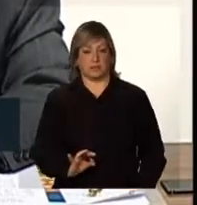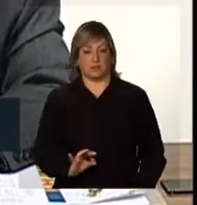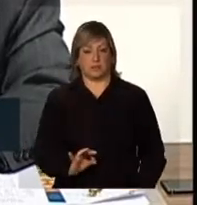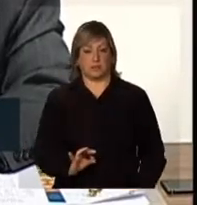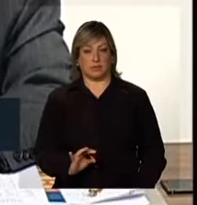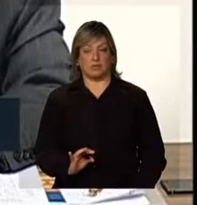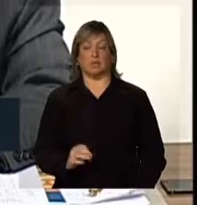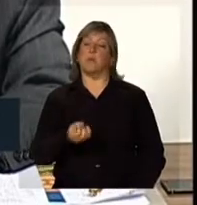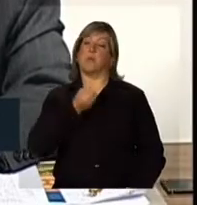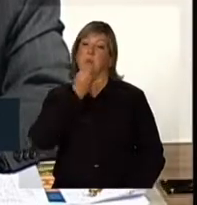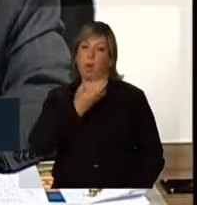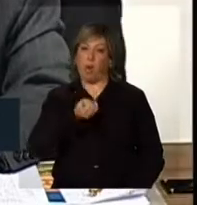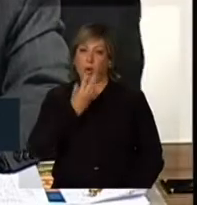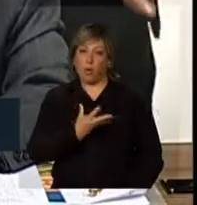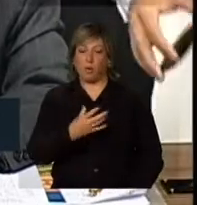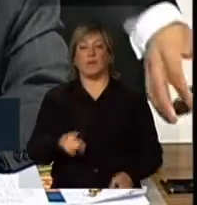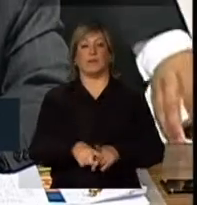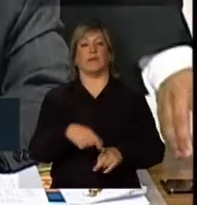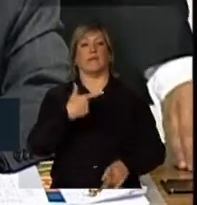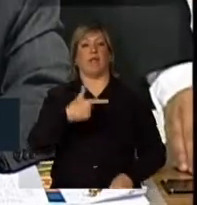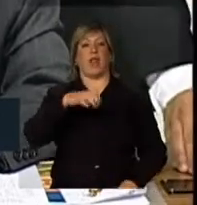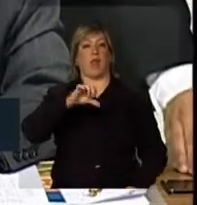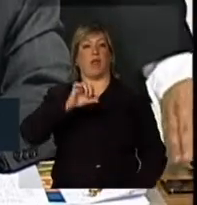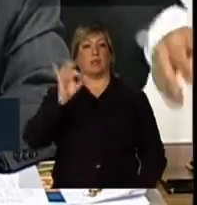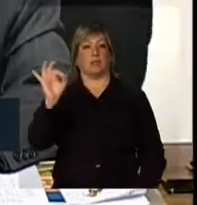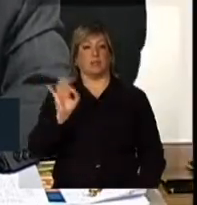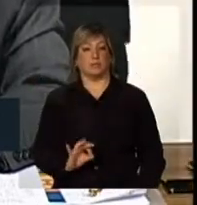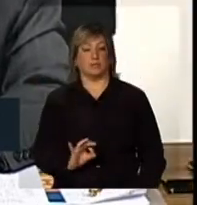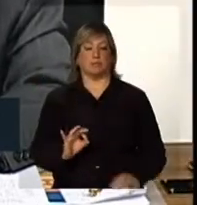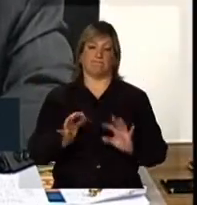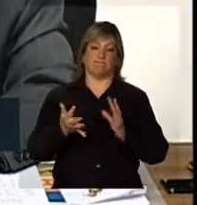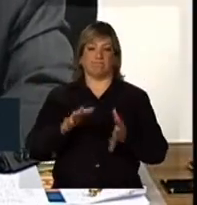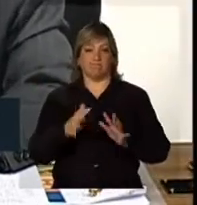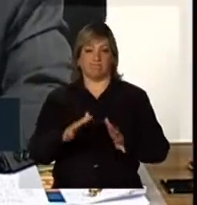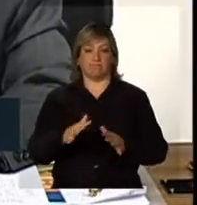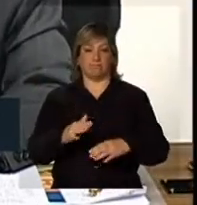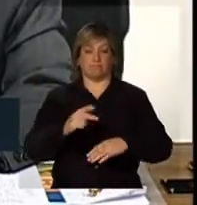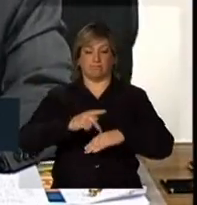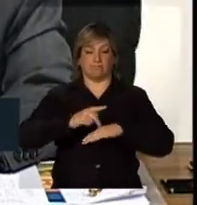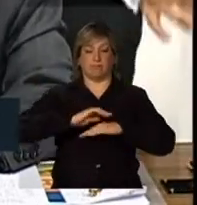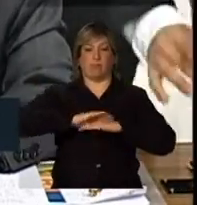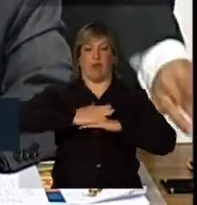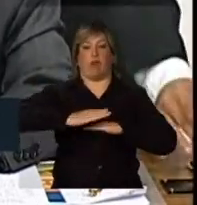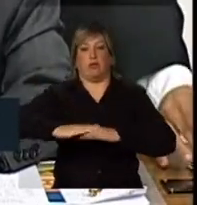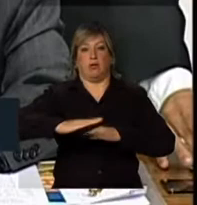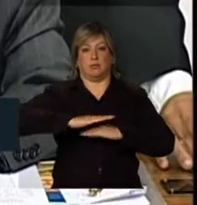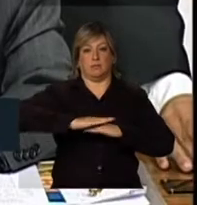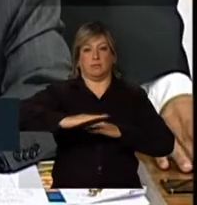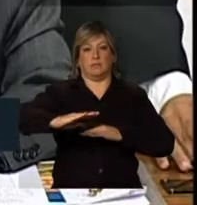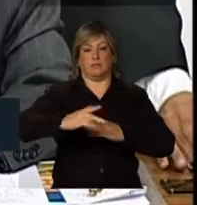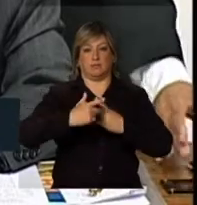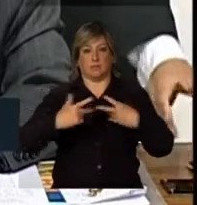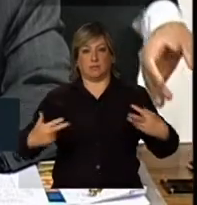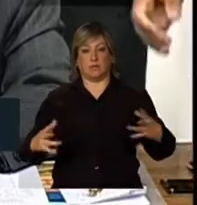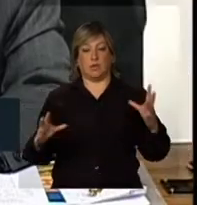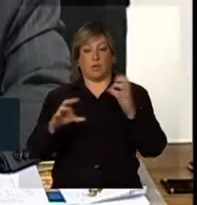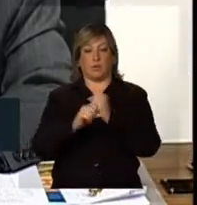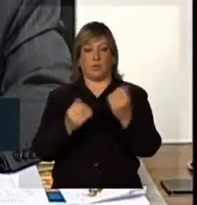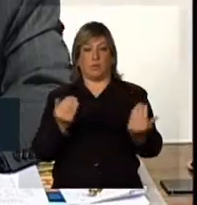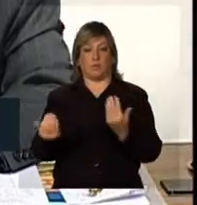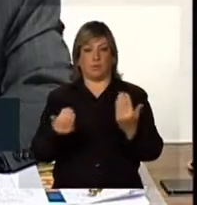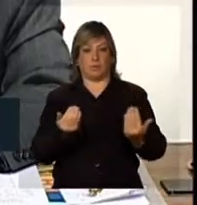estado bom e 29% em estado regular. Portanto, entre regular e ótimo, nós temos aqui